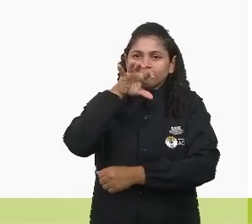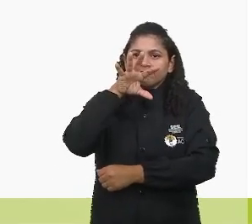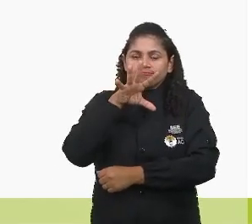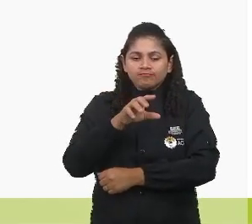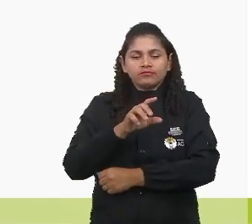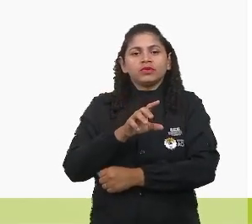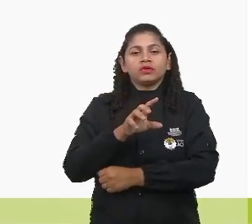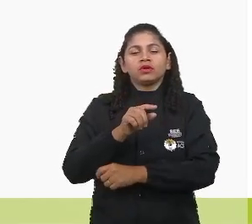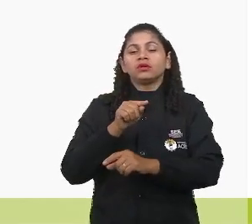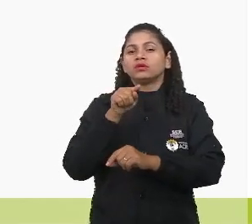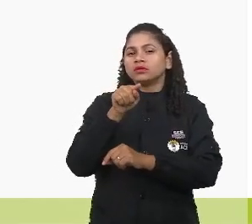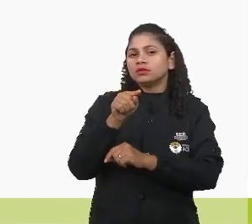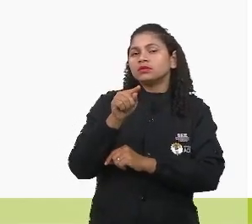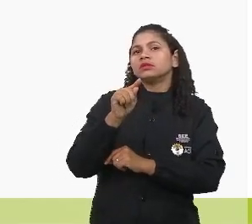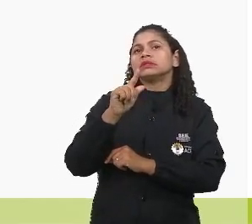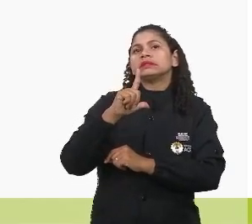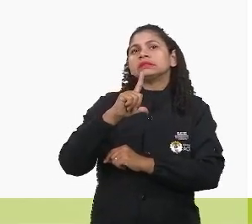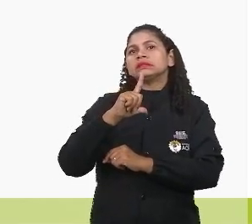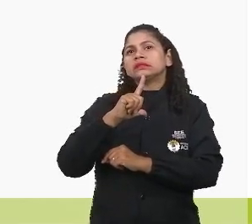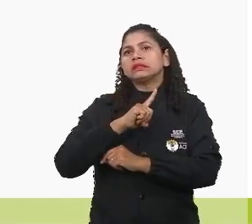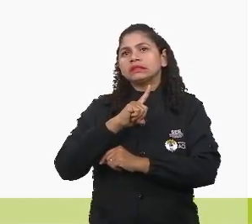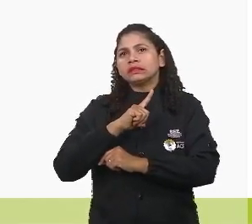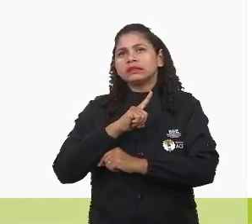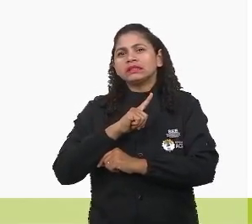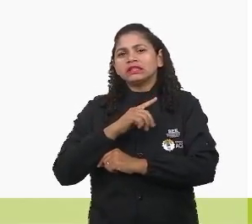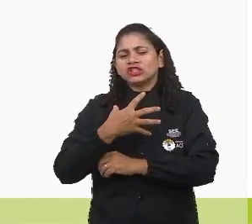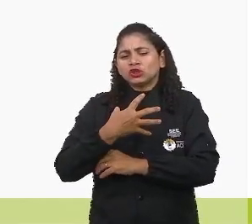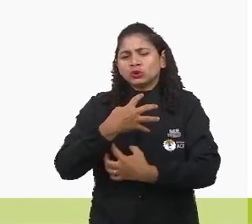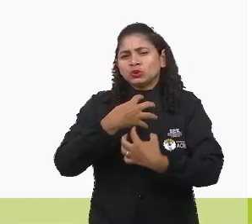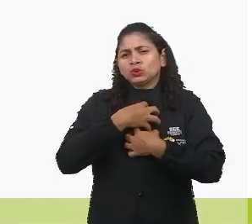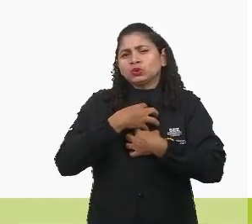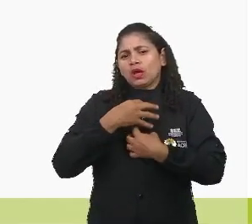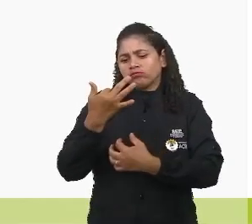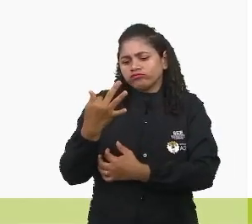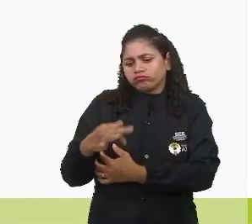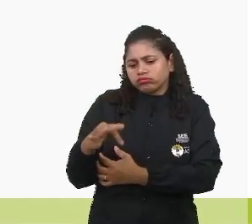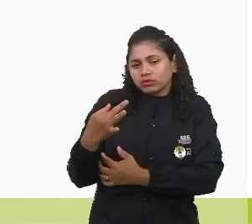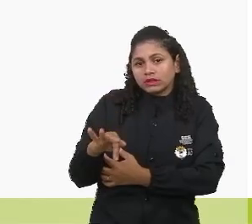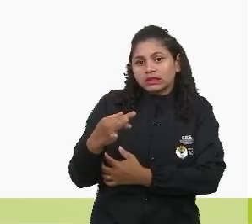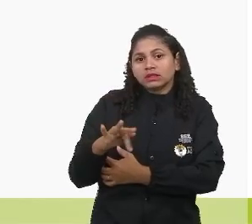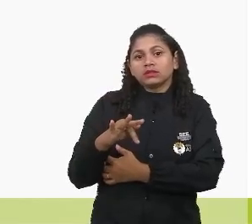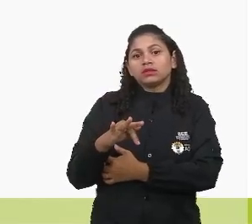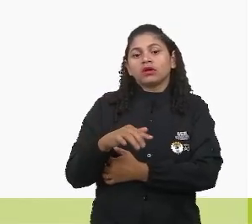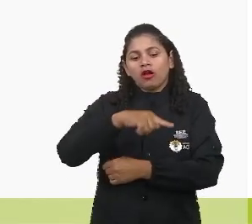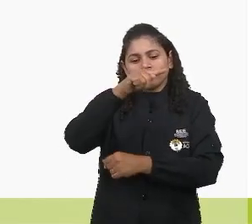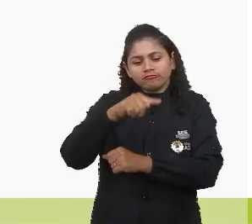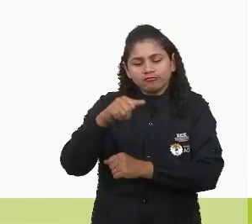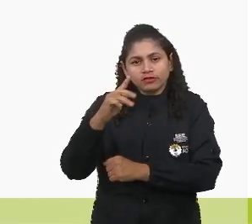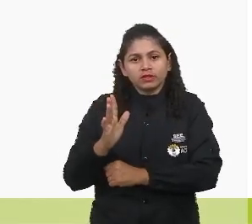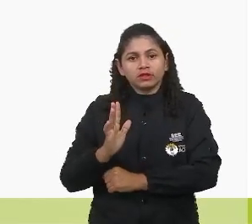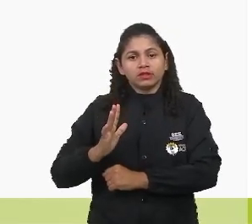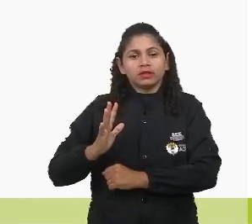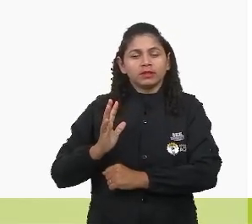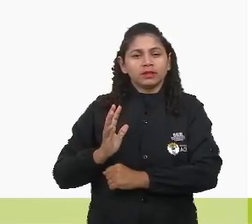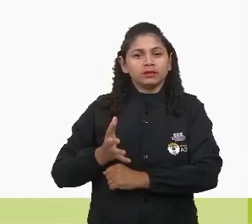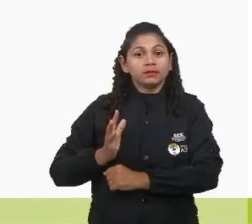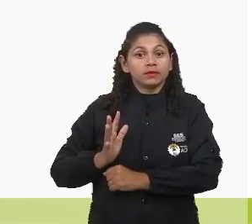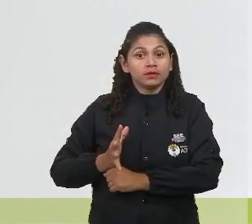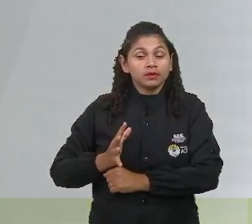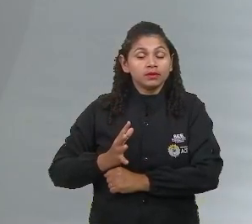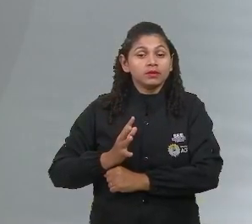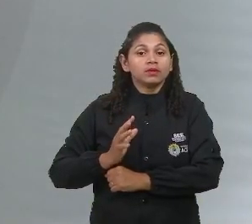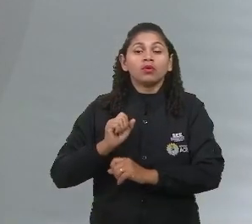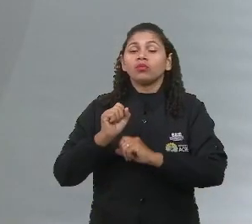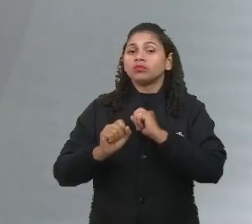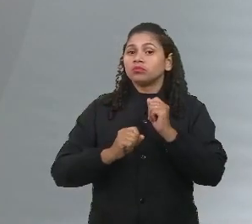Se você está sentindo algum tipo de dor. Que tipo de direcionamento isso poderia ser? A sua frequência cardíaca. Você sabia? Ah, normalmente,